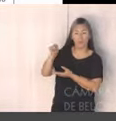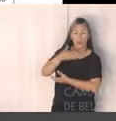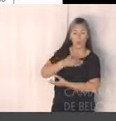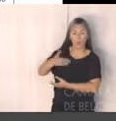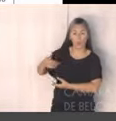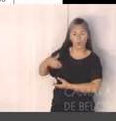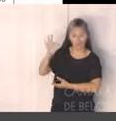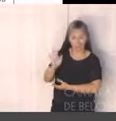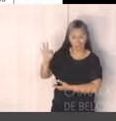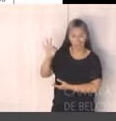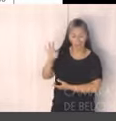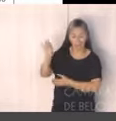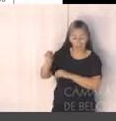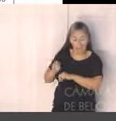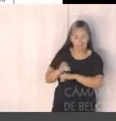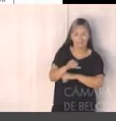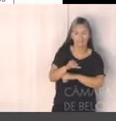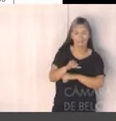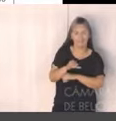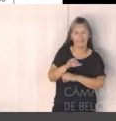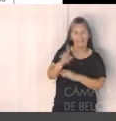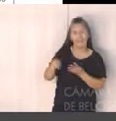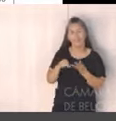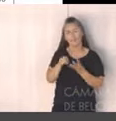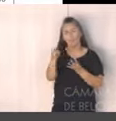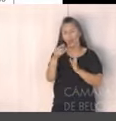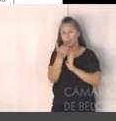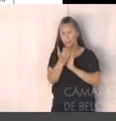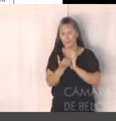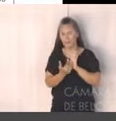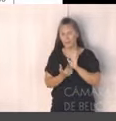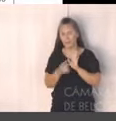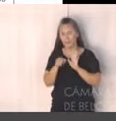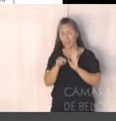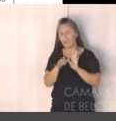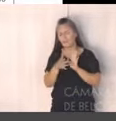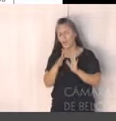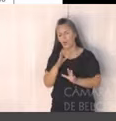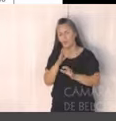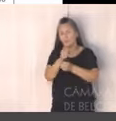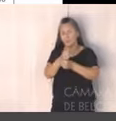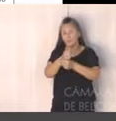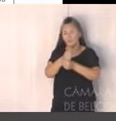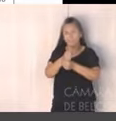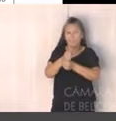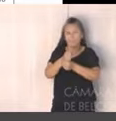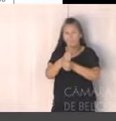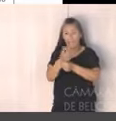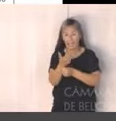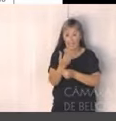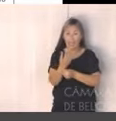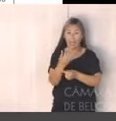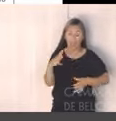Saúde. Na sequência, aí temos as outras receitas correntes, somando, então, os quase 14